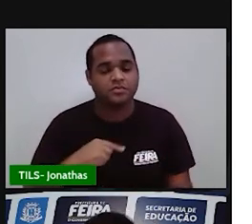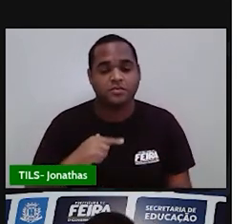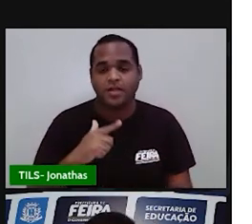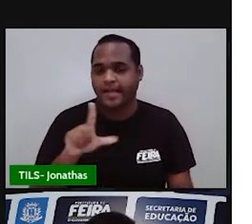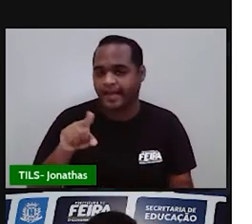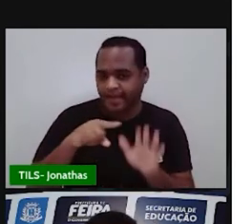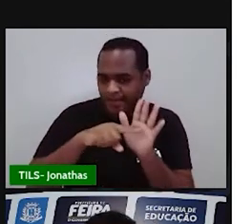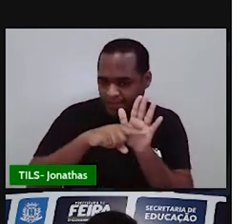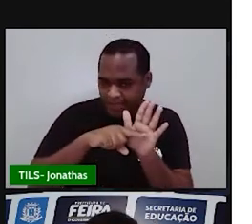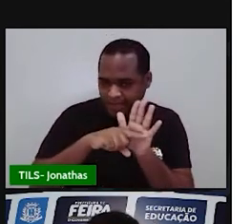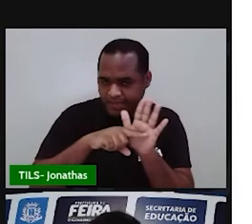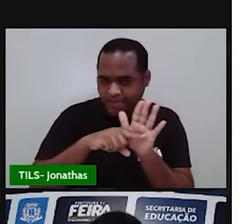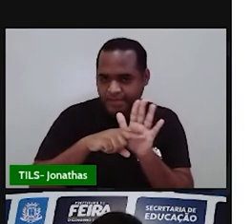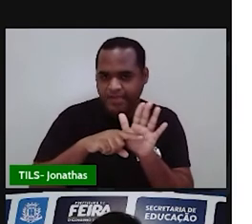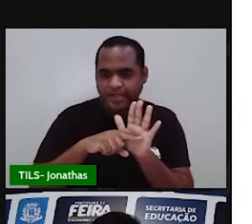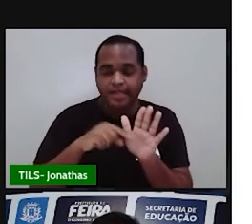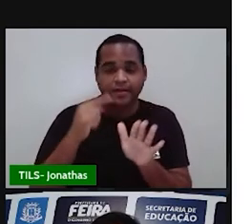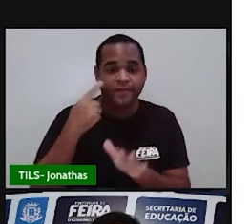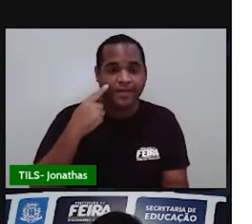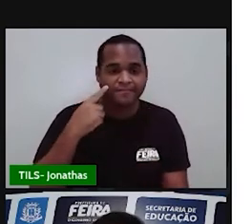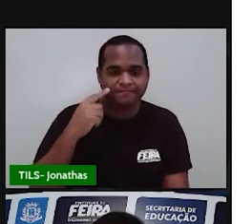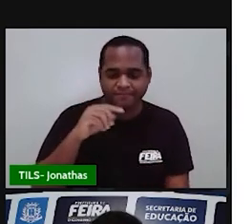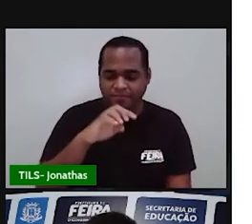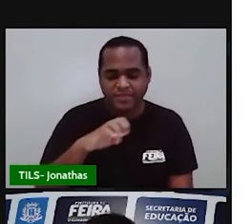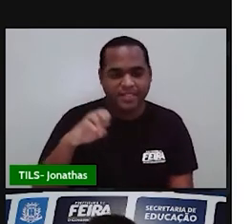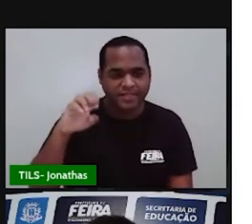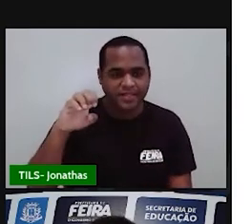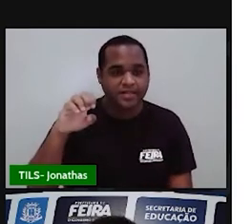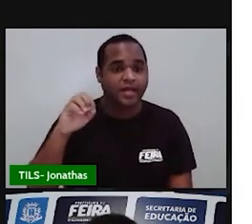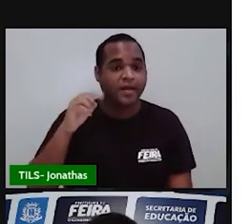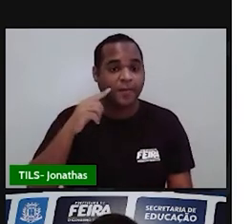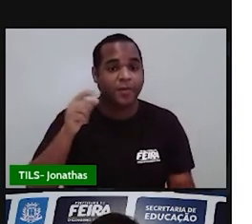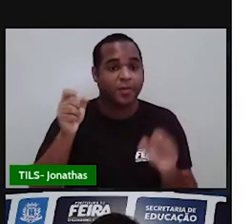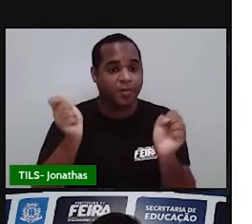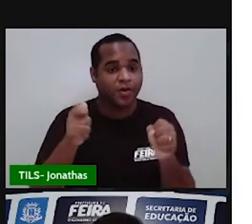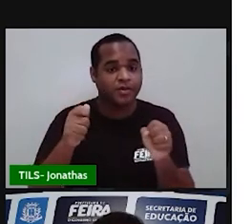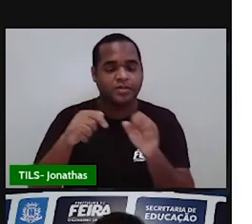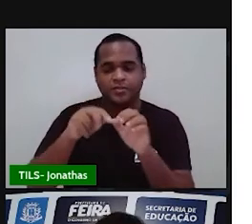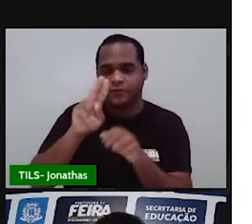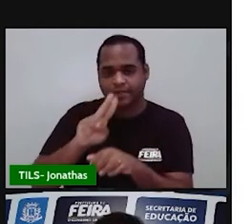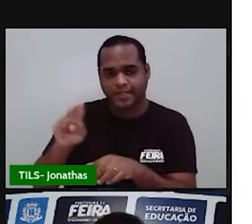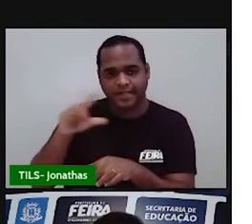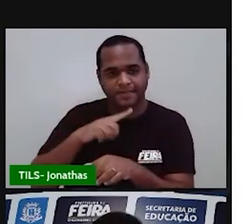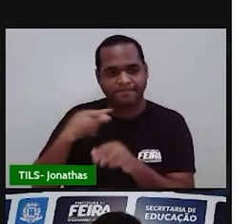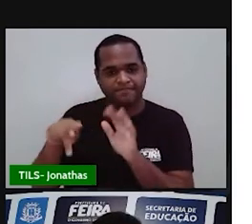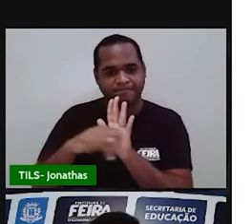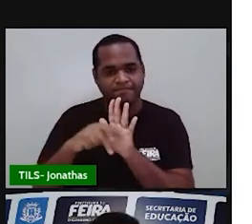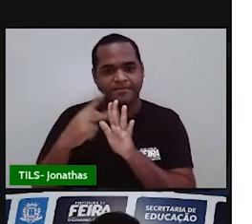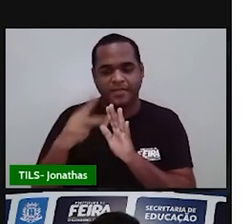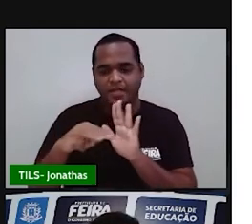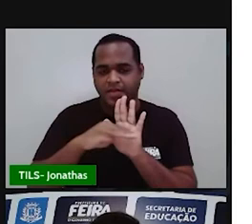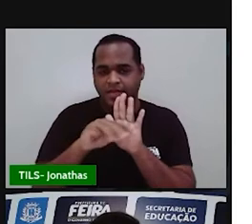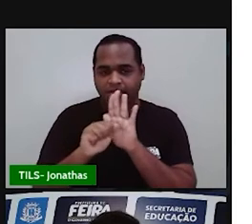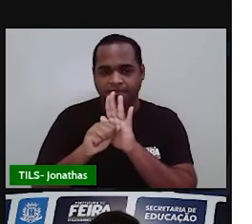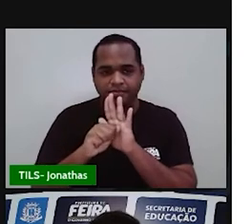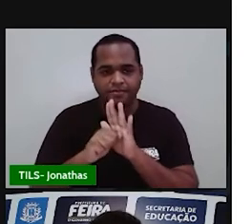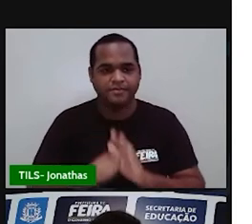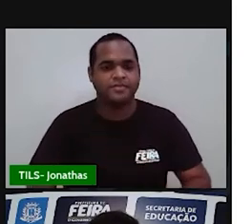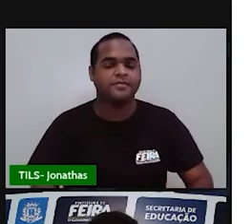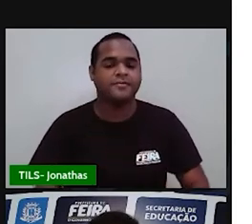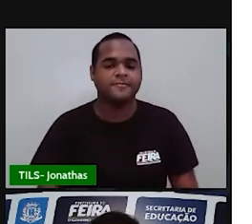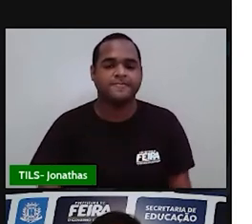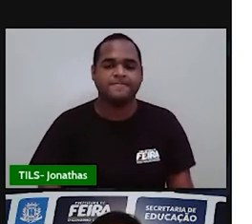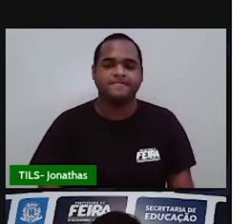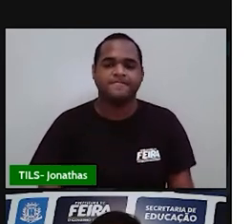pesquisas estatísticas, né, fazem muito uso dessa coisa chamada de média aritmética. Então,